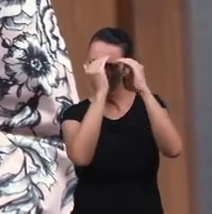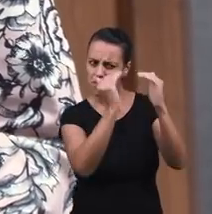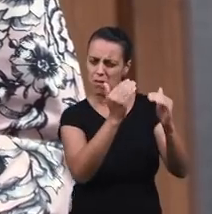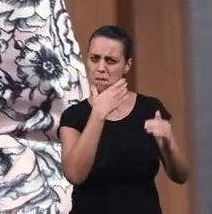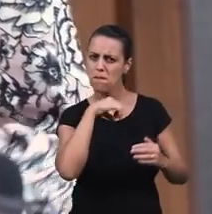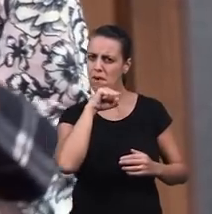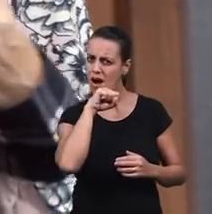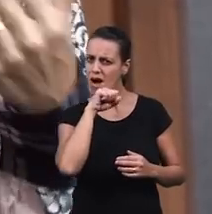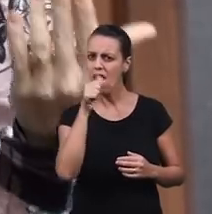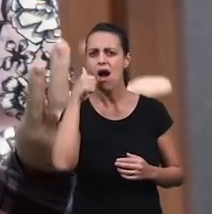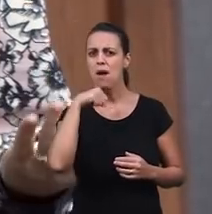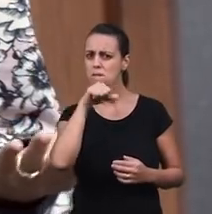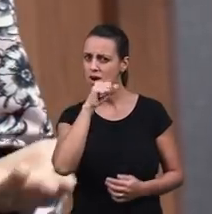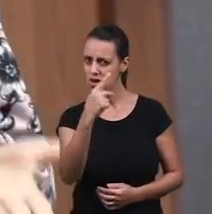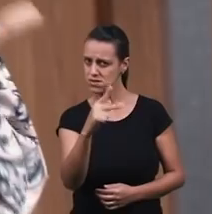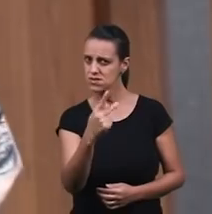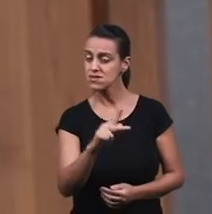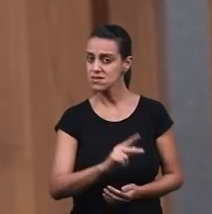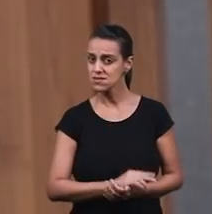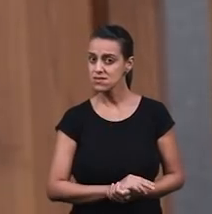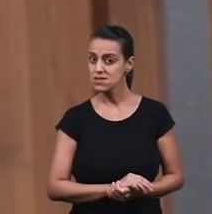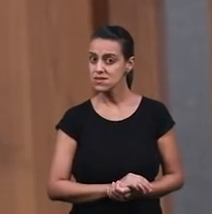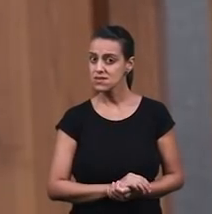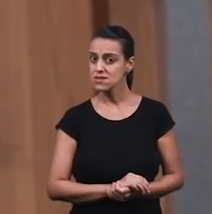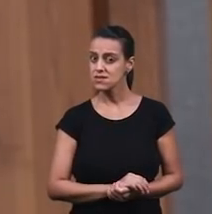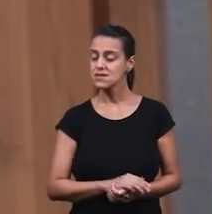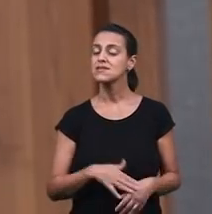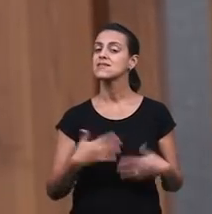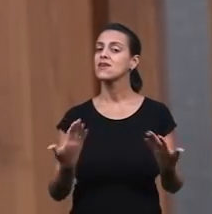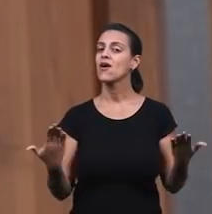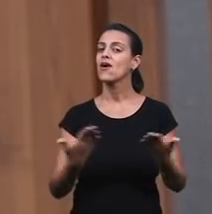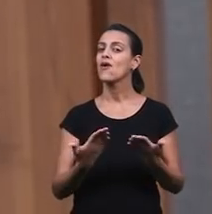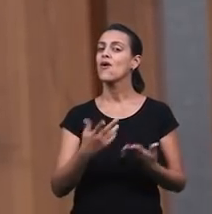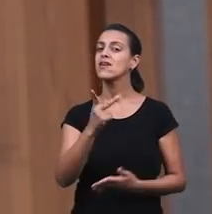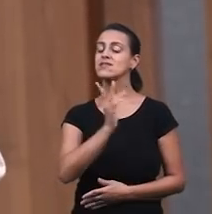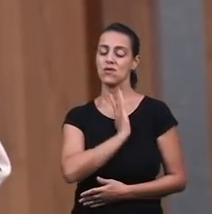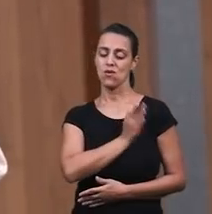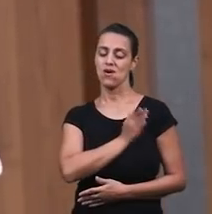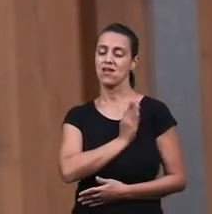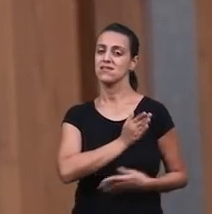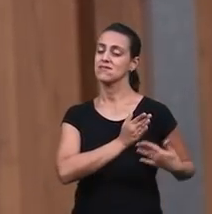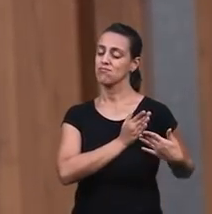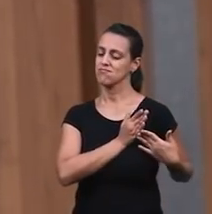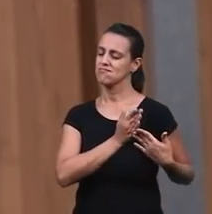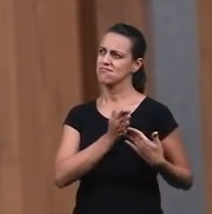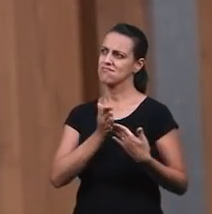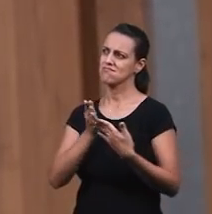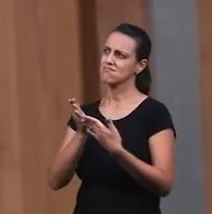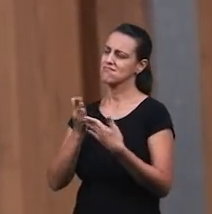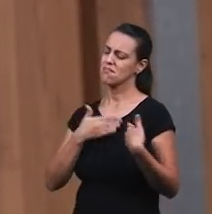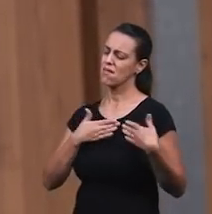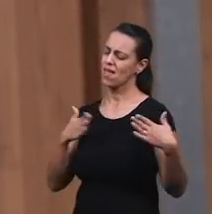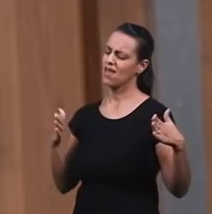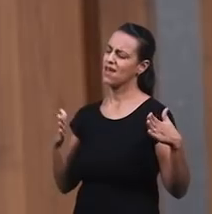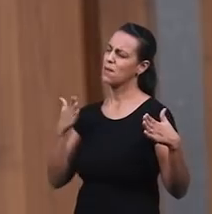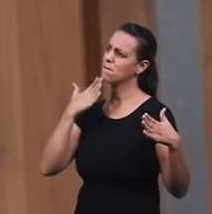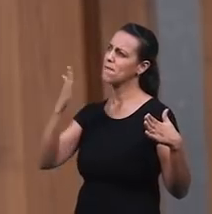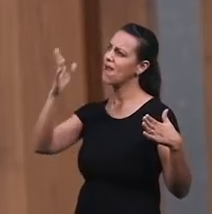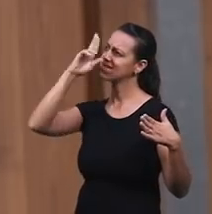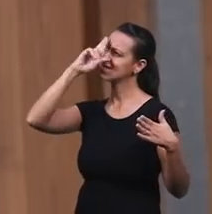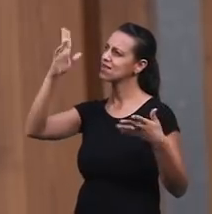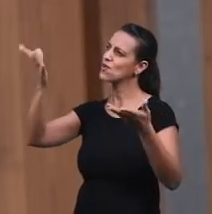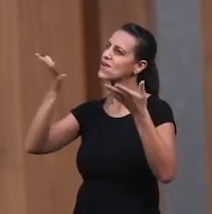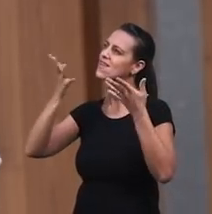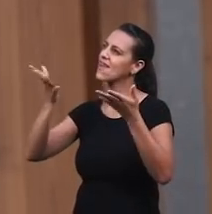pais? Então neste momento Você pode colocar O seu coração Diante de Deus E pedir Senhor Eu quero